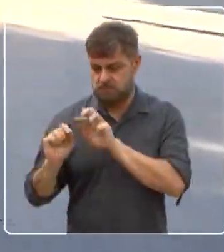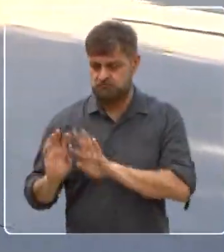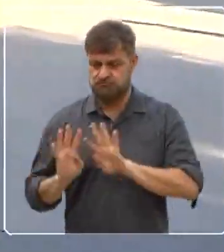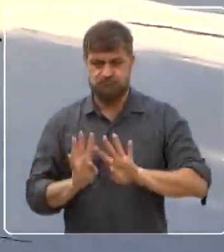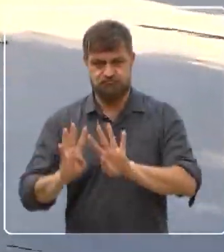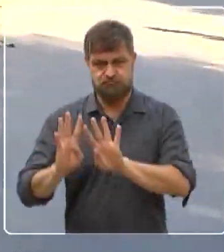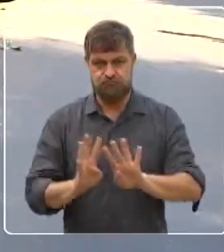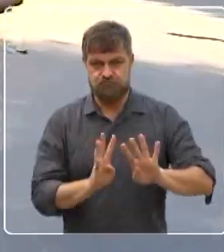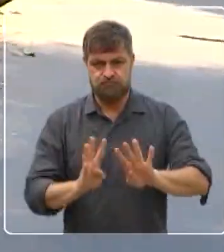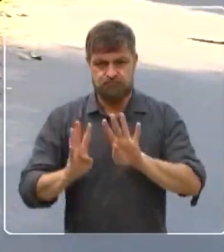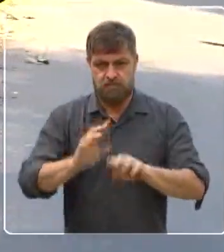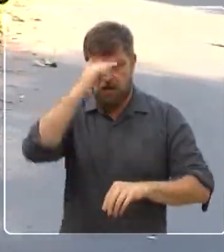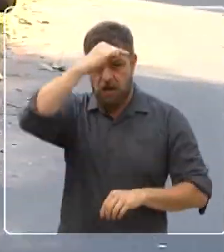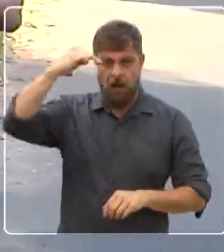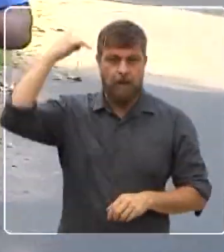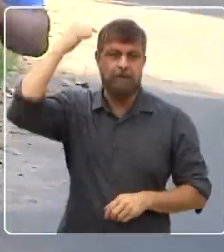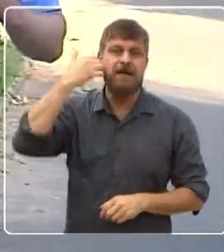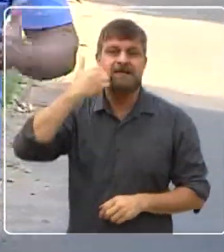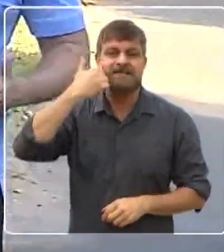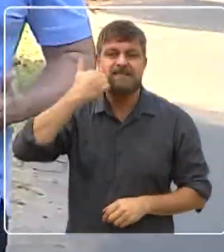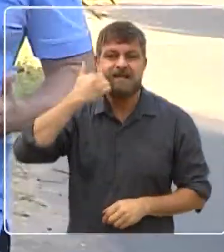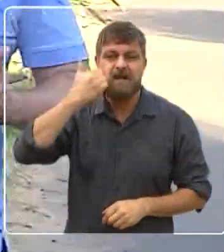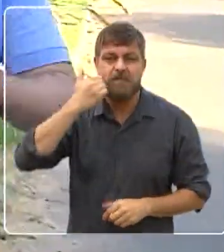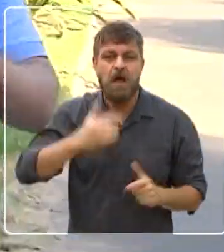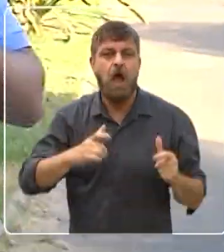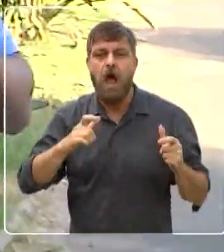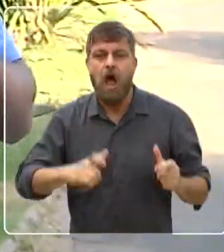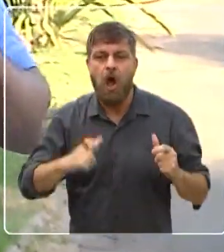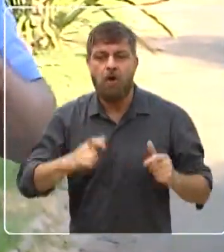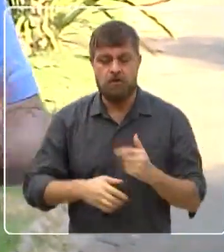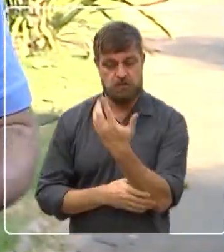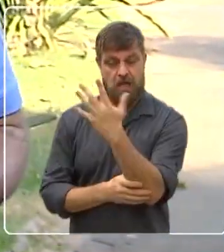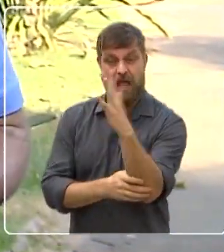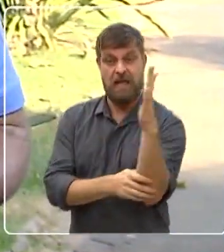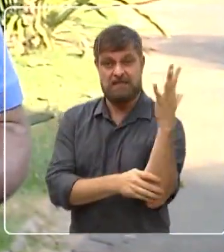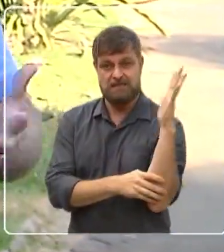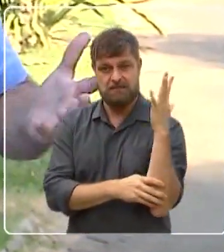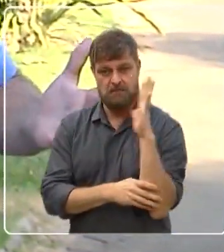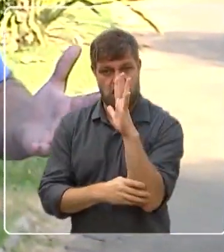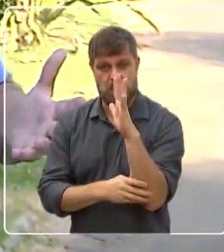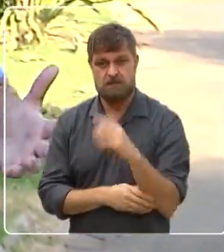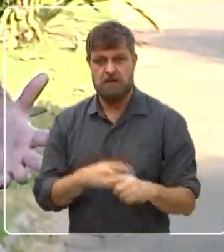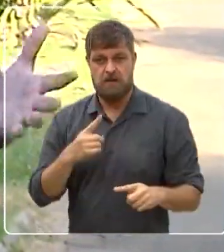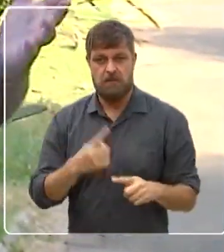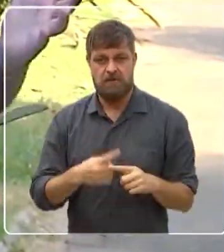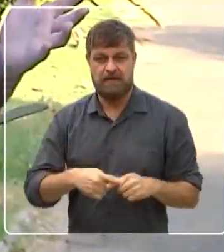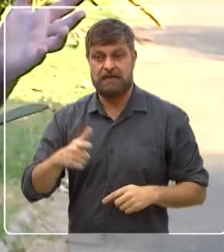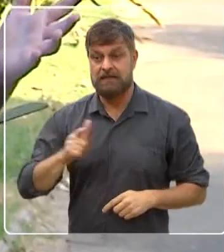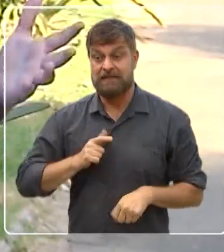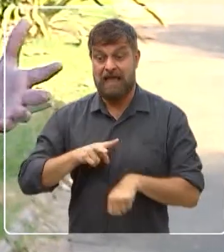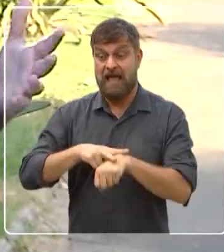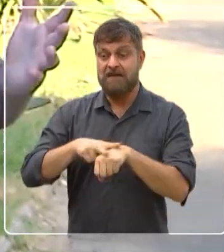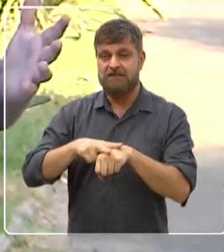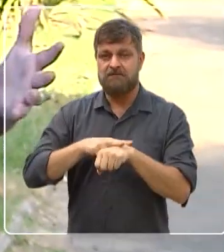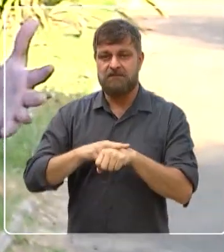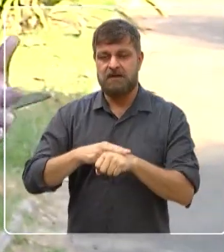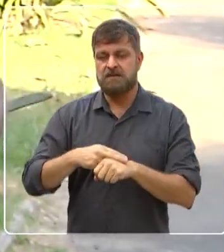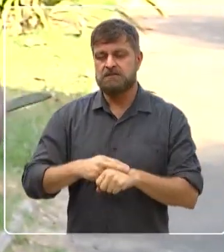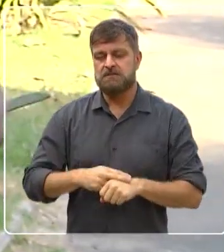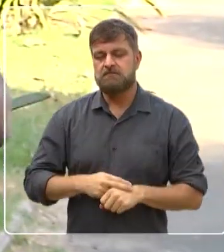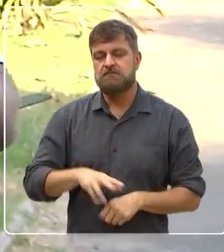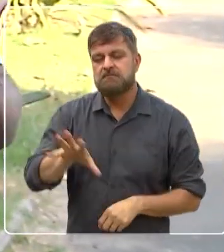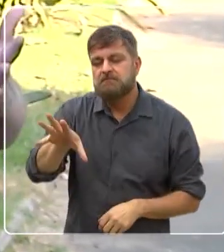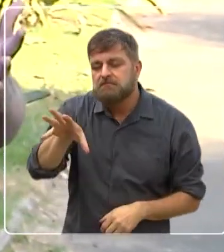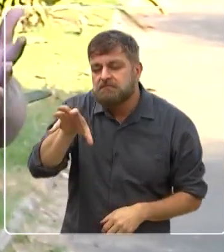do Parque Santa Bárbara é justamente esse bosque aqui. Porque tem muito verde, tem um ar